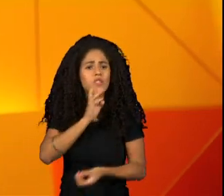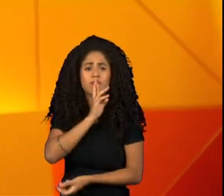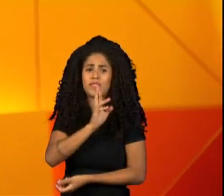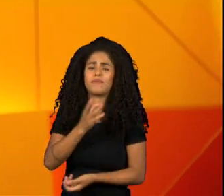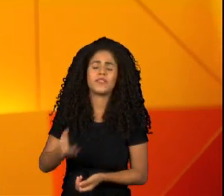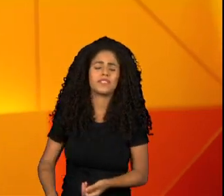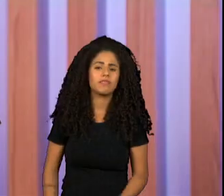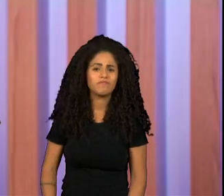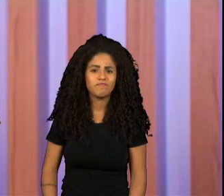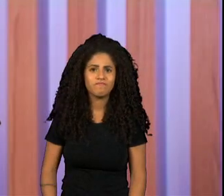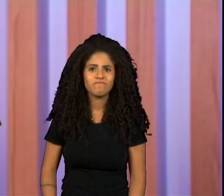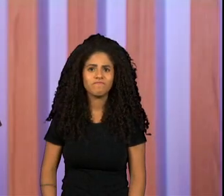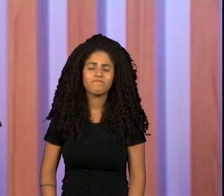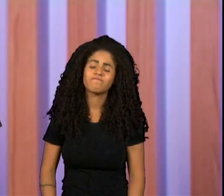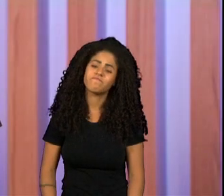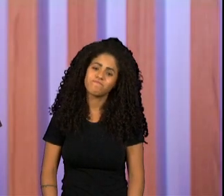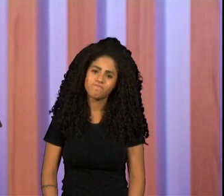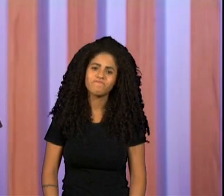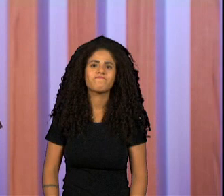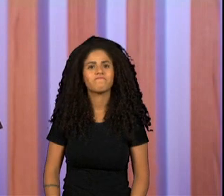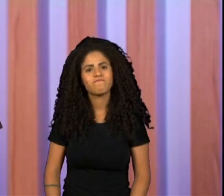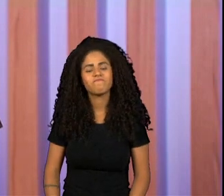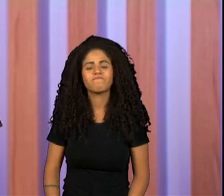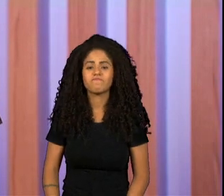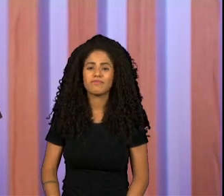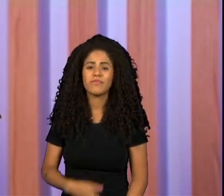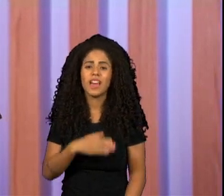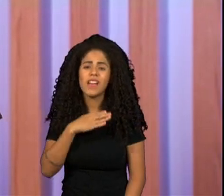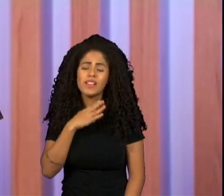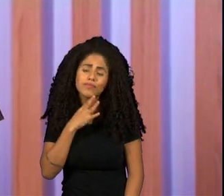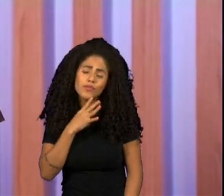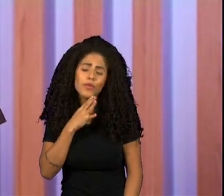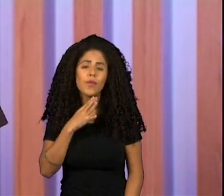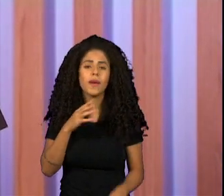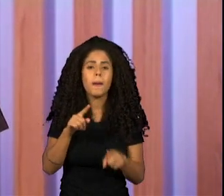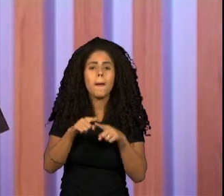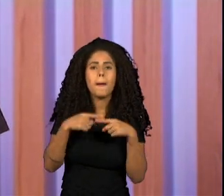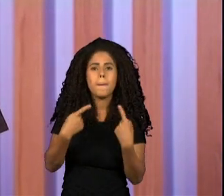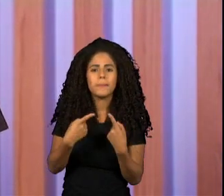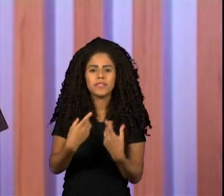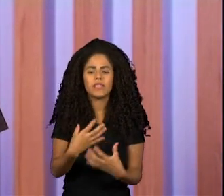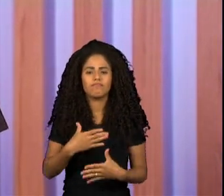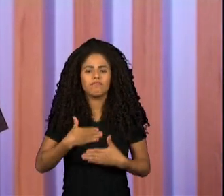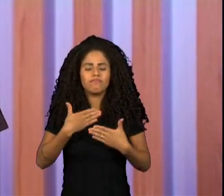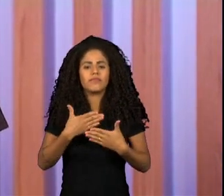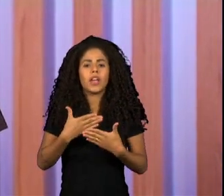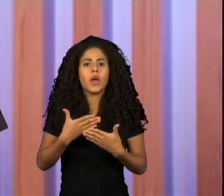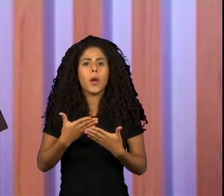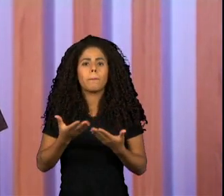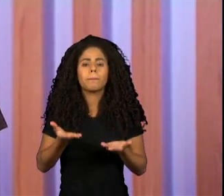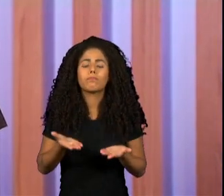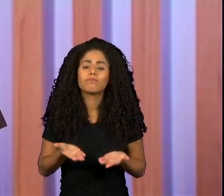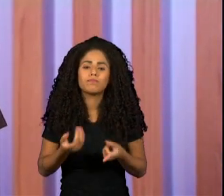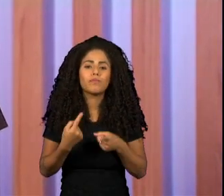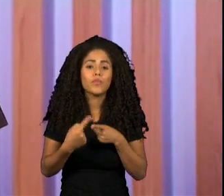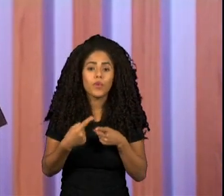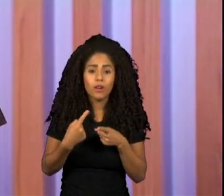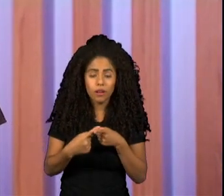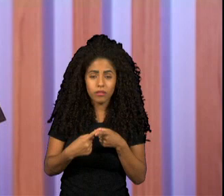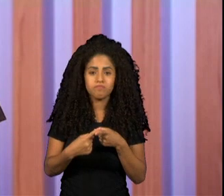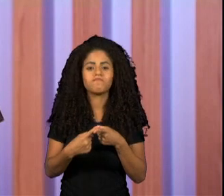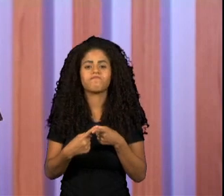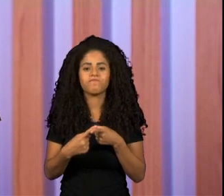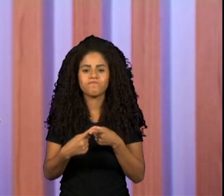brasileiros? Bom, eu vejo de uma maneira muito ruim, né? Mas sem se surpreender. Acho que a gente